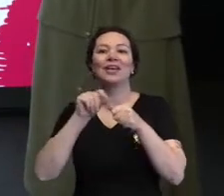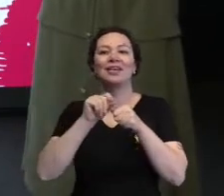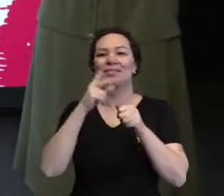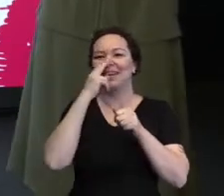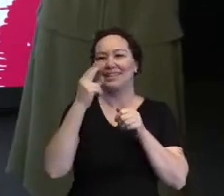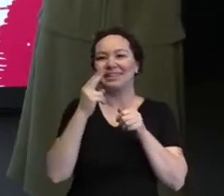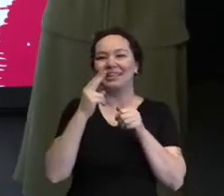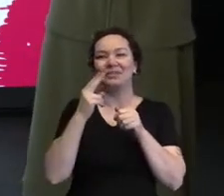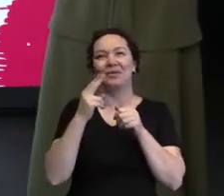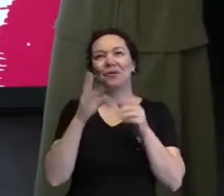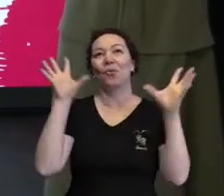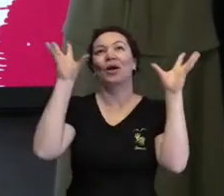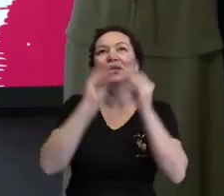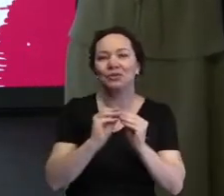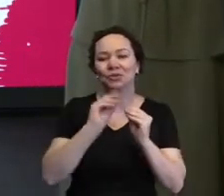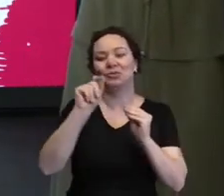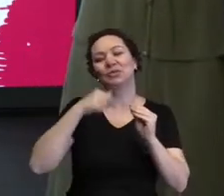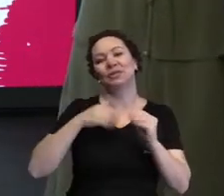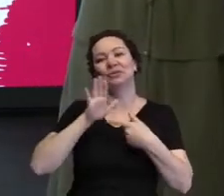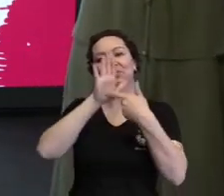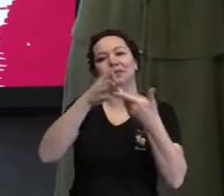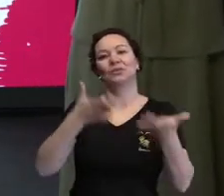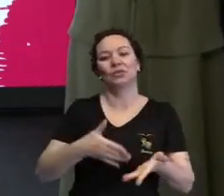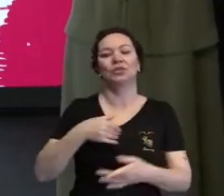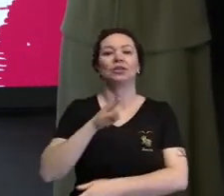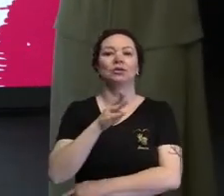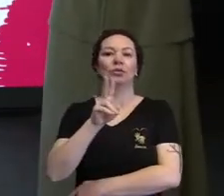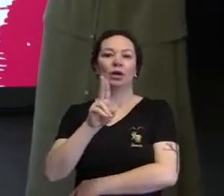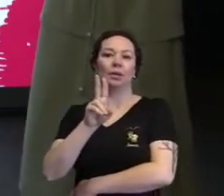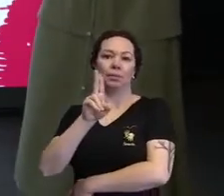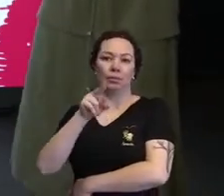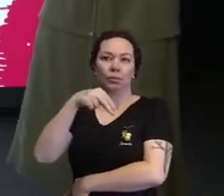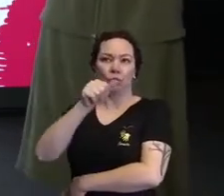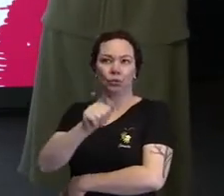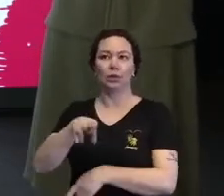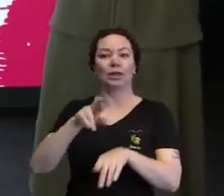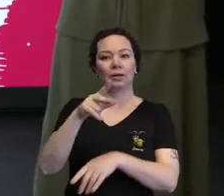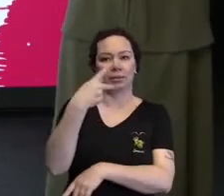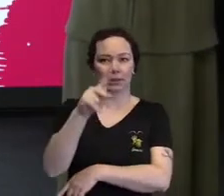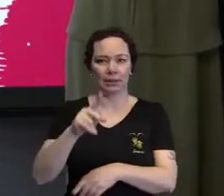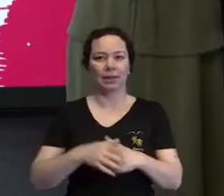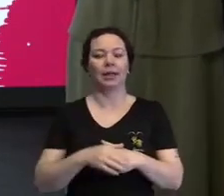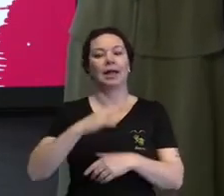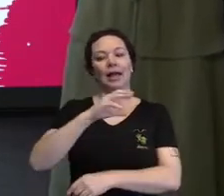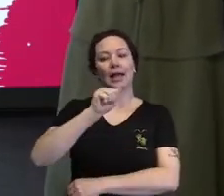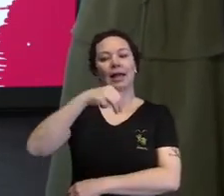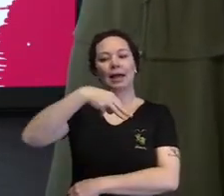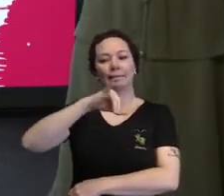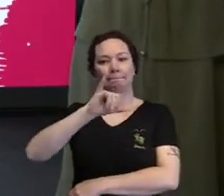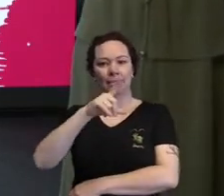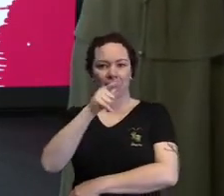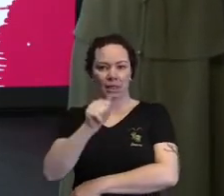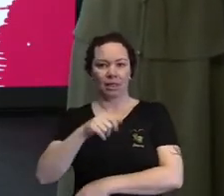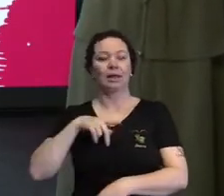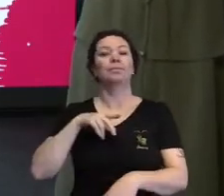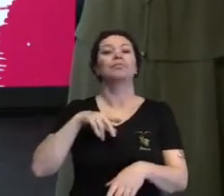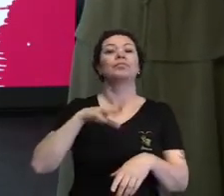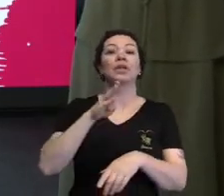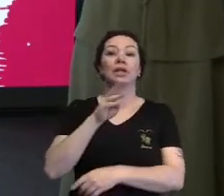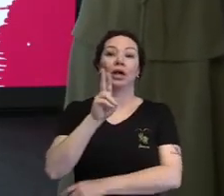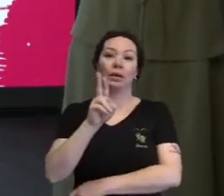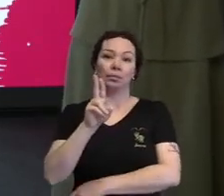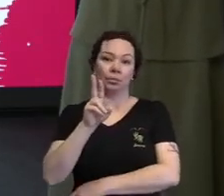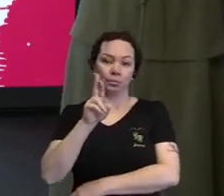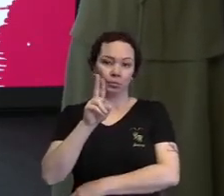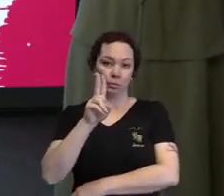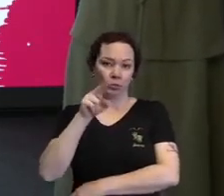um pouco dessas minhas falas. Então, aqui, a Bruna e a irmã dela, a Camila e a Bruna, ela mudou de profissão para justamente